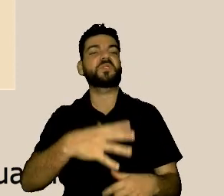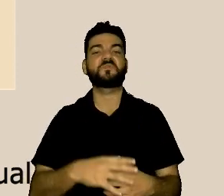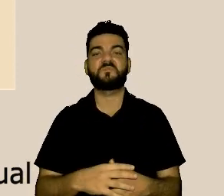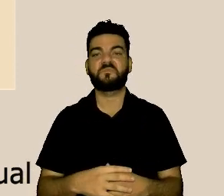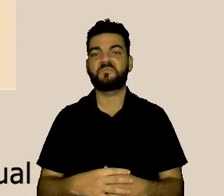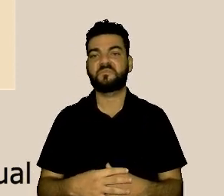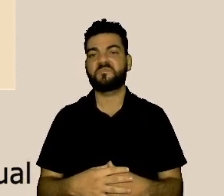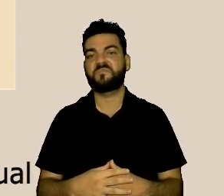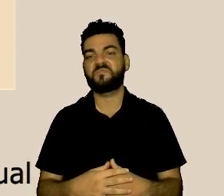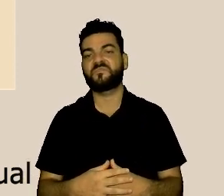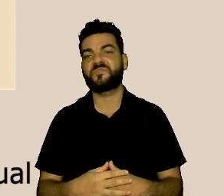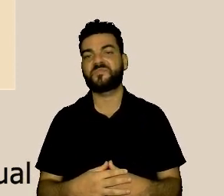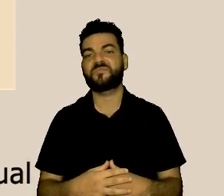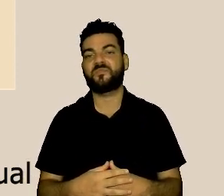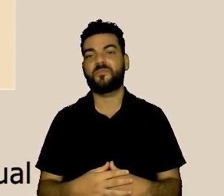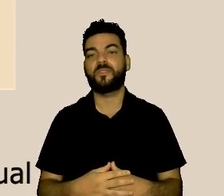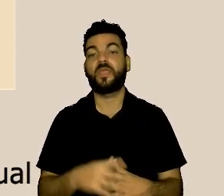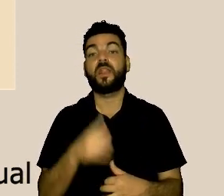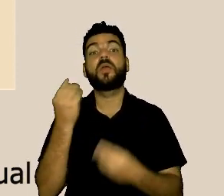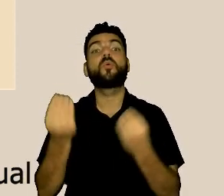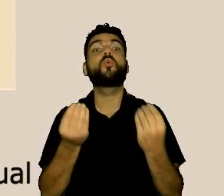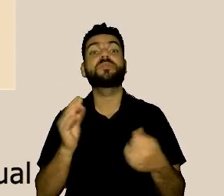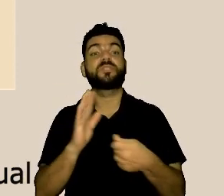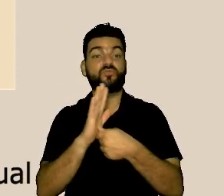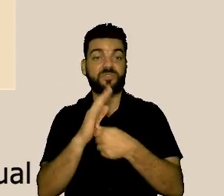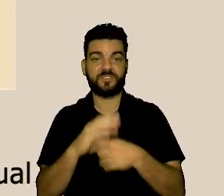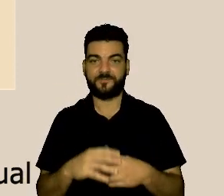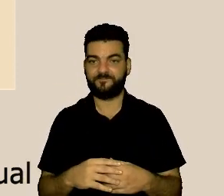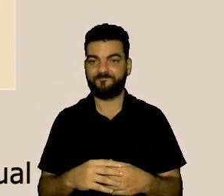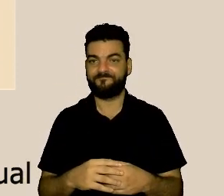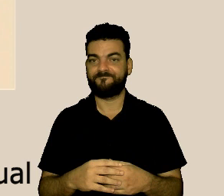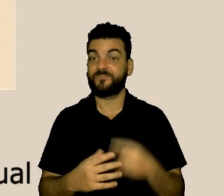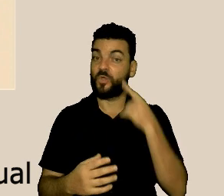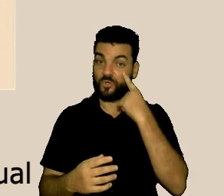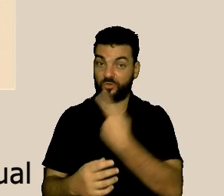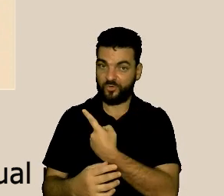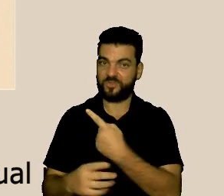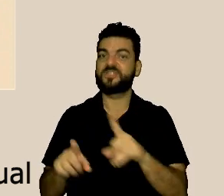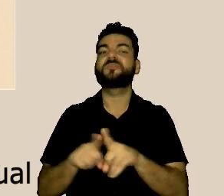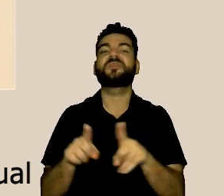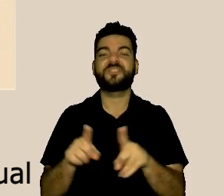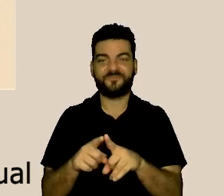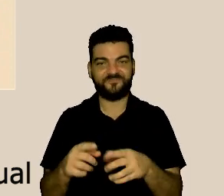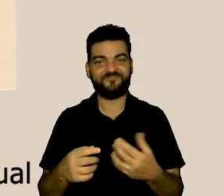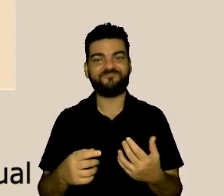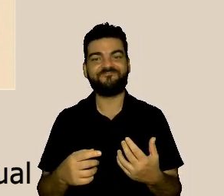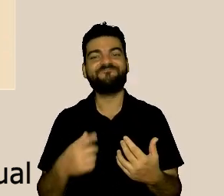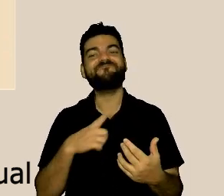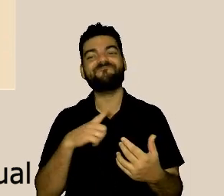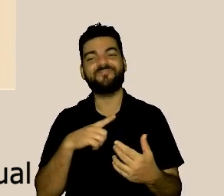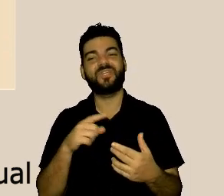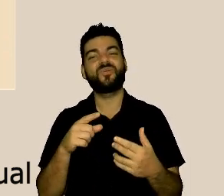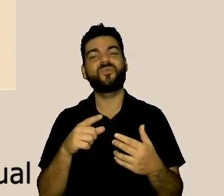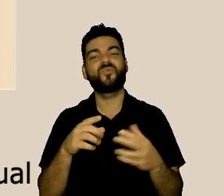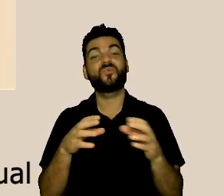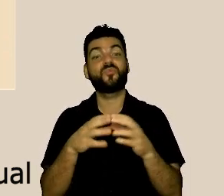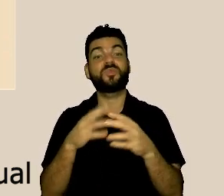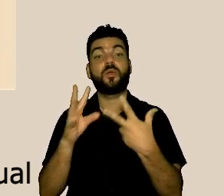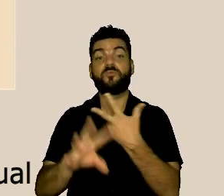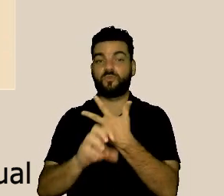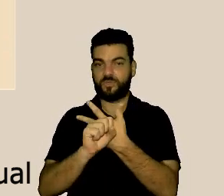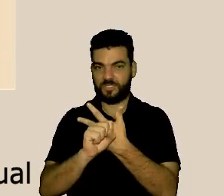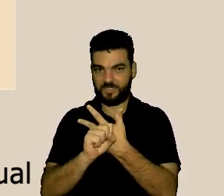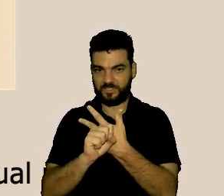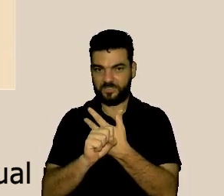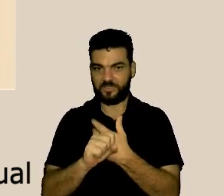e aqui é como denunciar aqui também doutora a gente a gente coloca a ouvidoria que é um